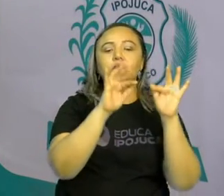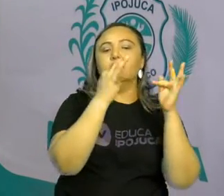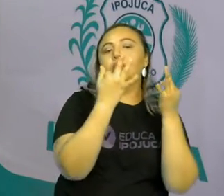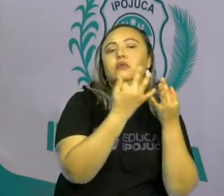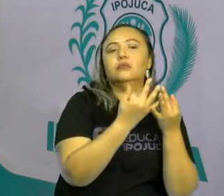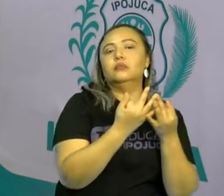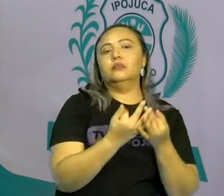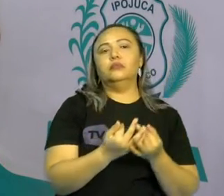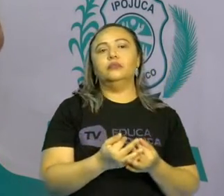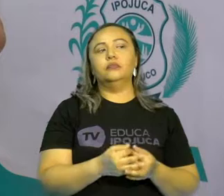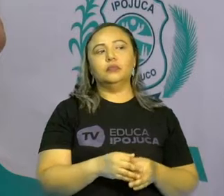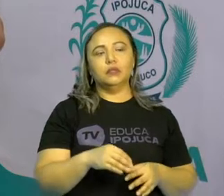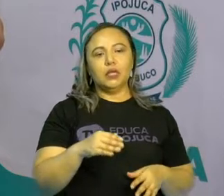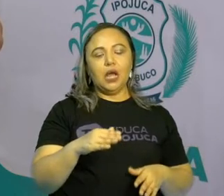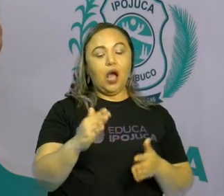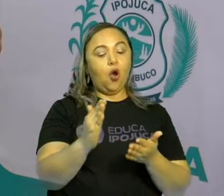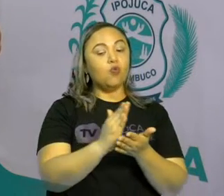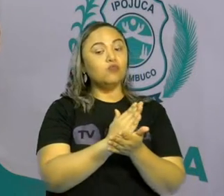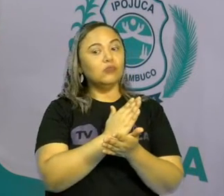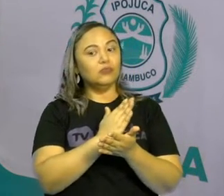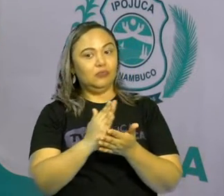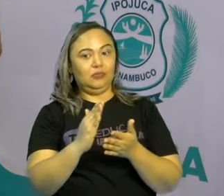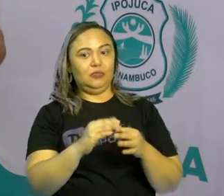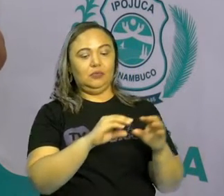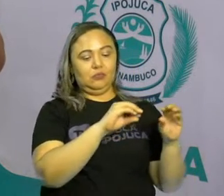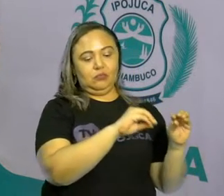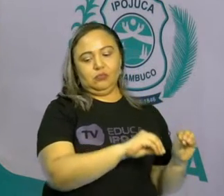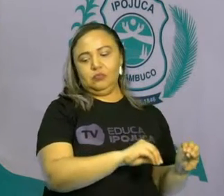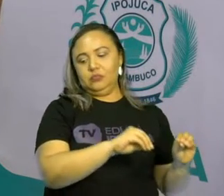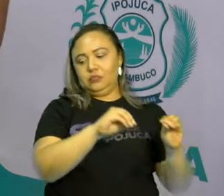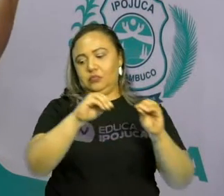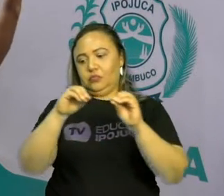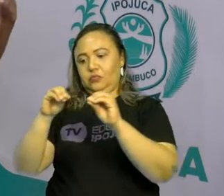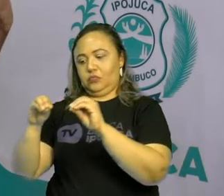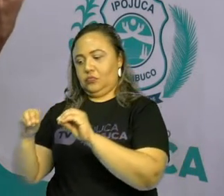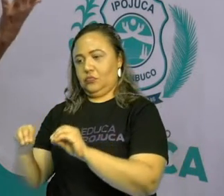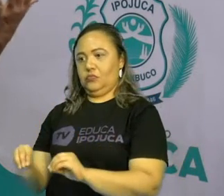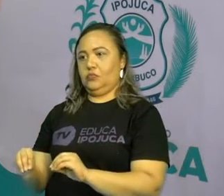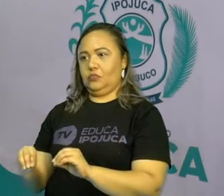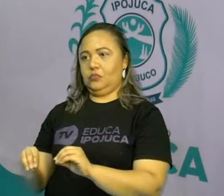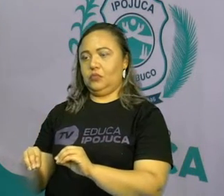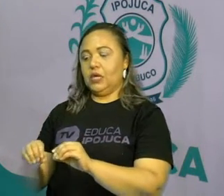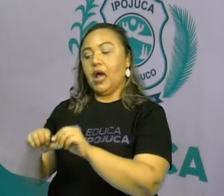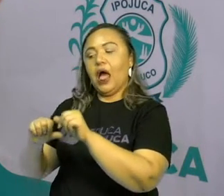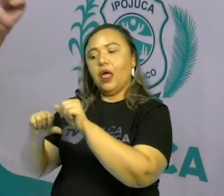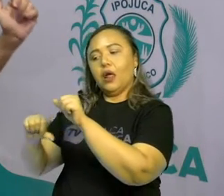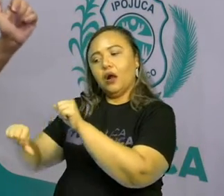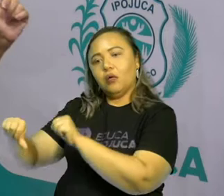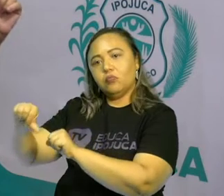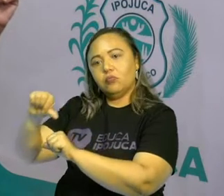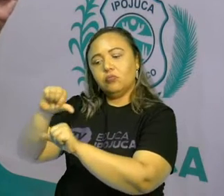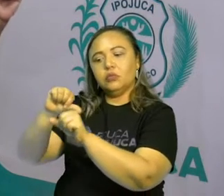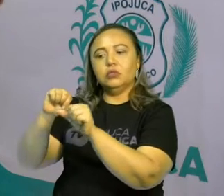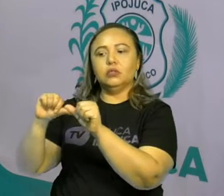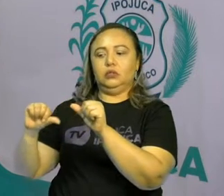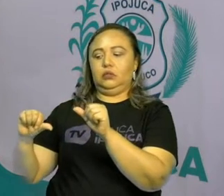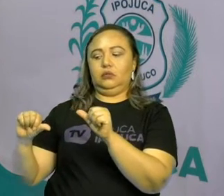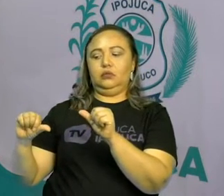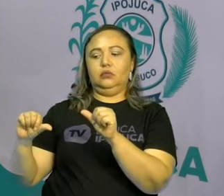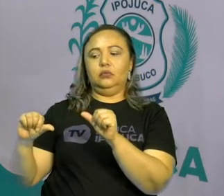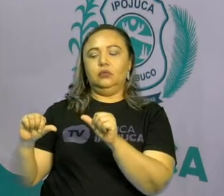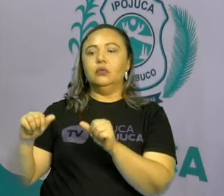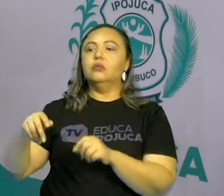morar em outro, vai tendo essa junção e as pessoas vão ficando com novos traços, mas caindo atrás, né?